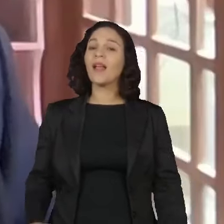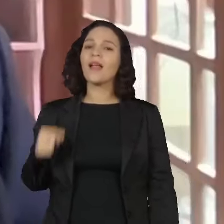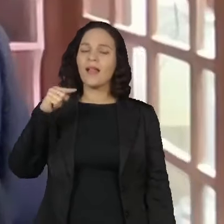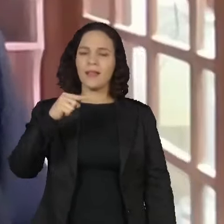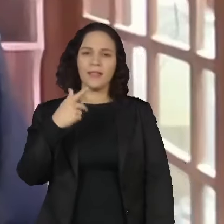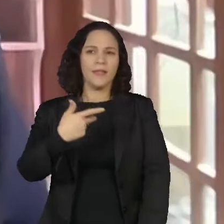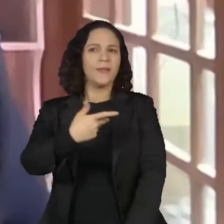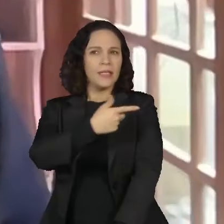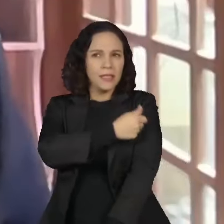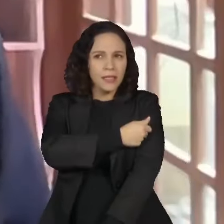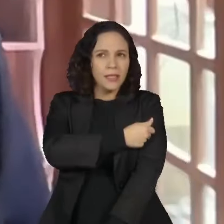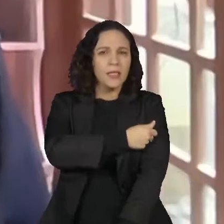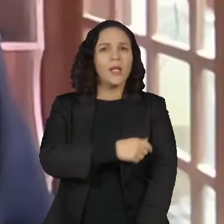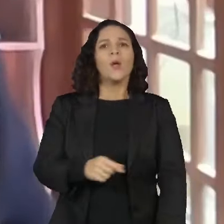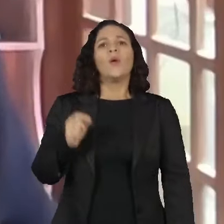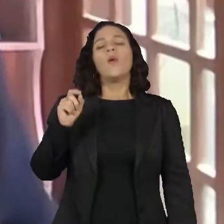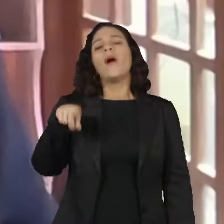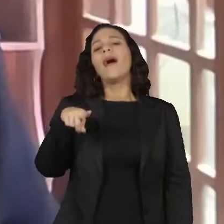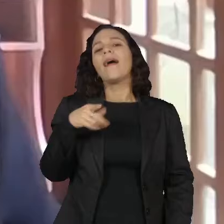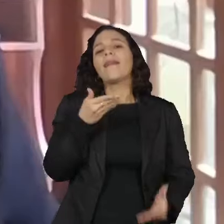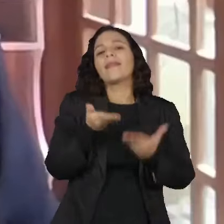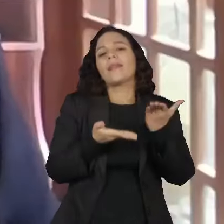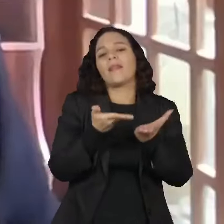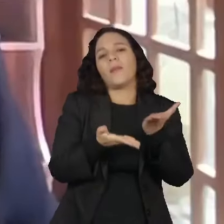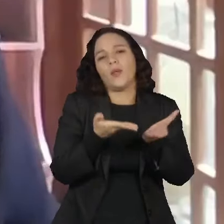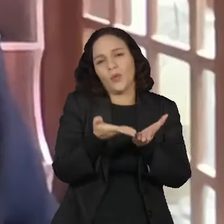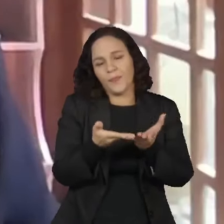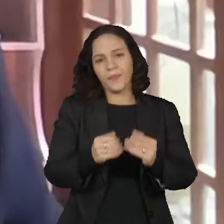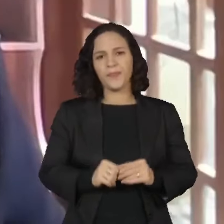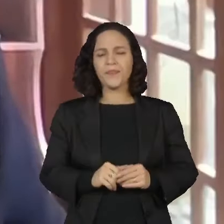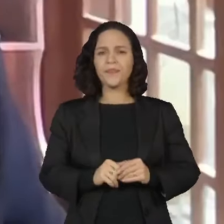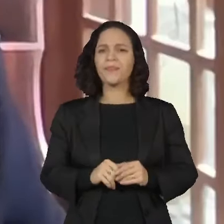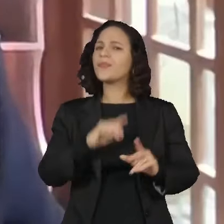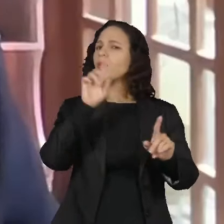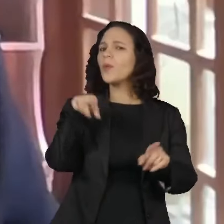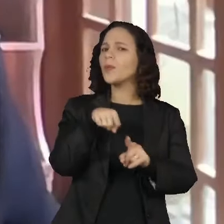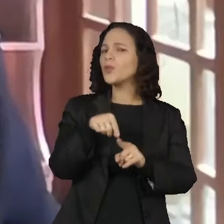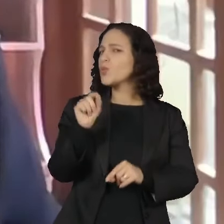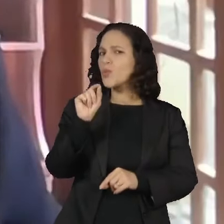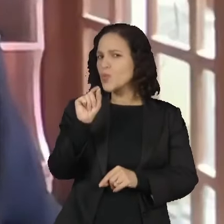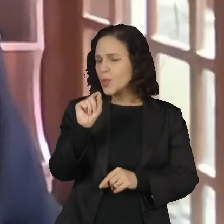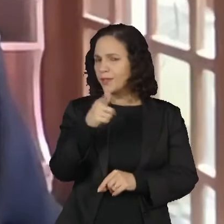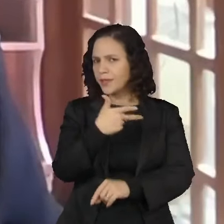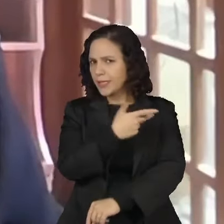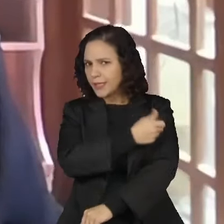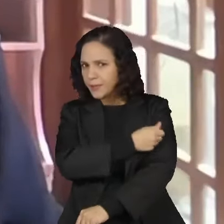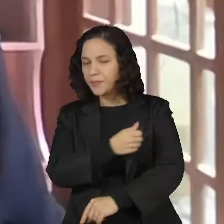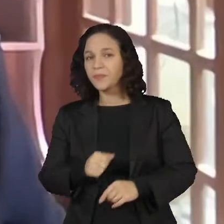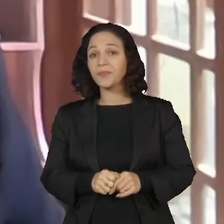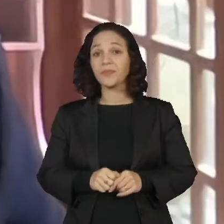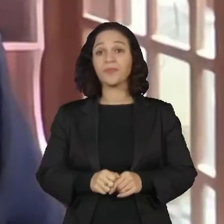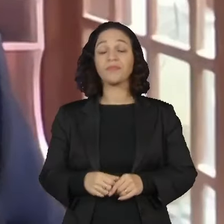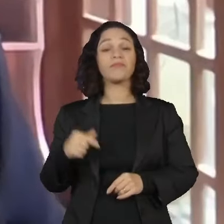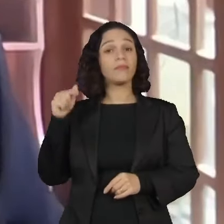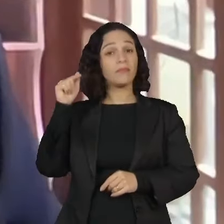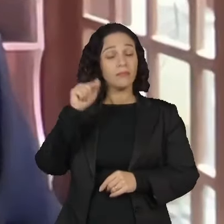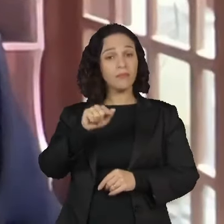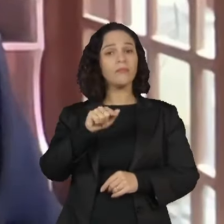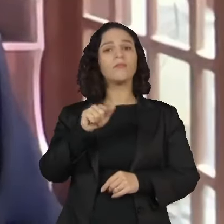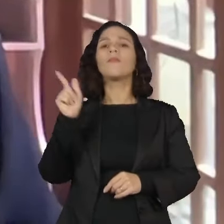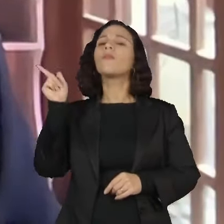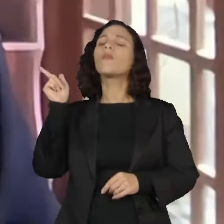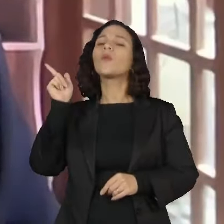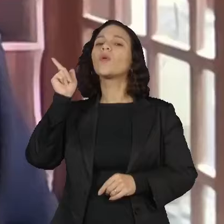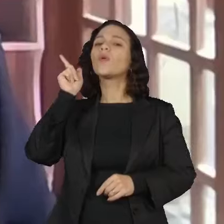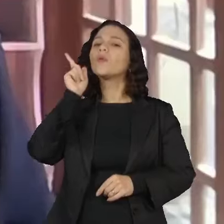de vacina que a gente chama de uma vacina terapêutica. Qual é o objetivo desse tipo de vacina? Na verdade, esse tipo de vacina tem